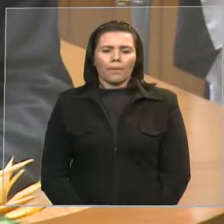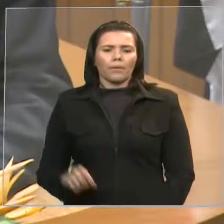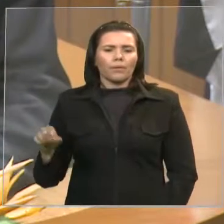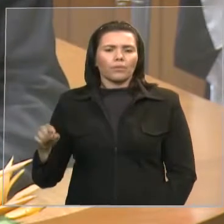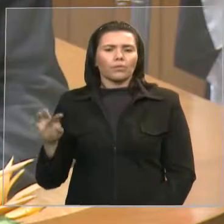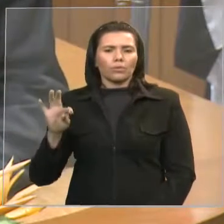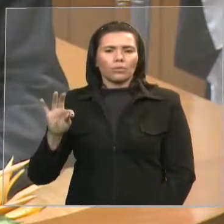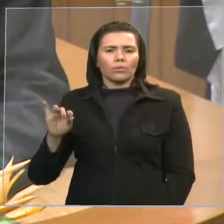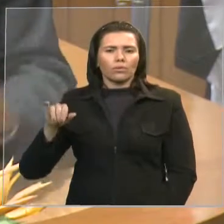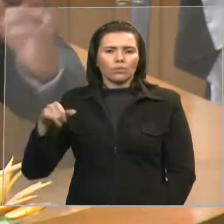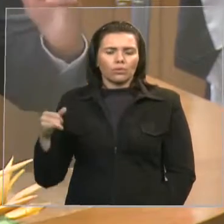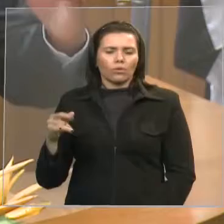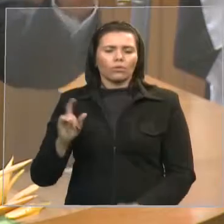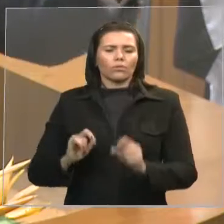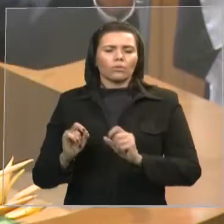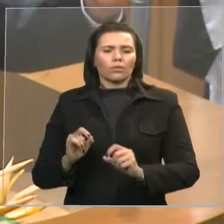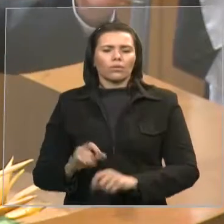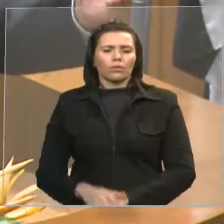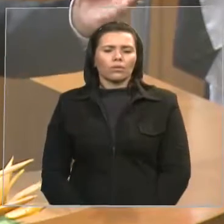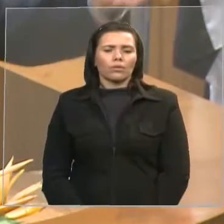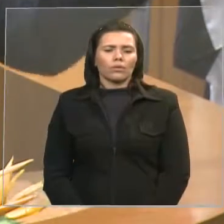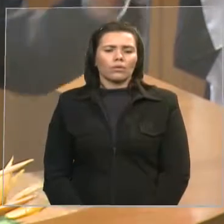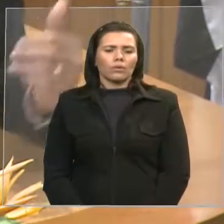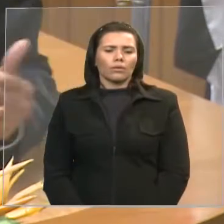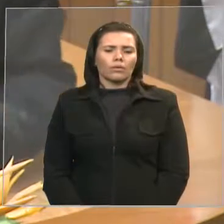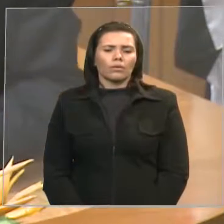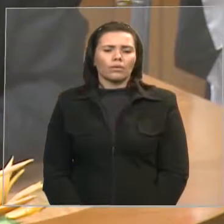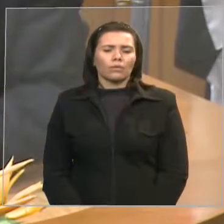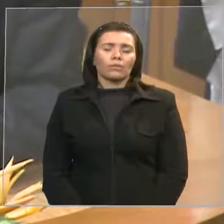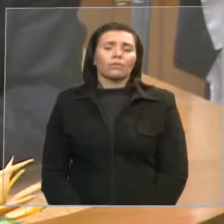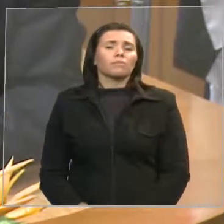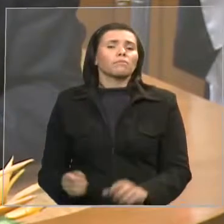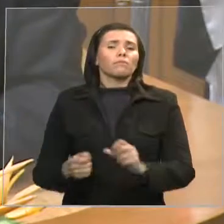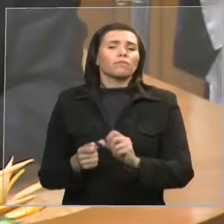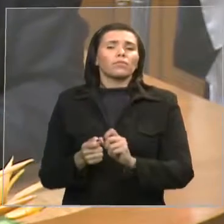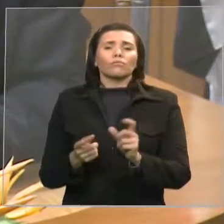fosse feito a perícia e o tribunal de justiça fez o contrário